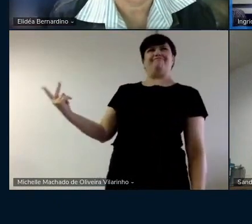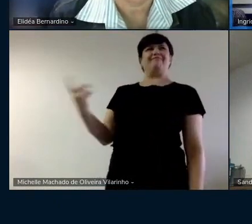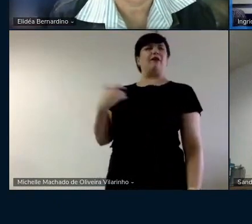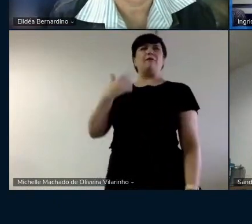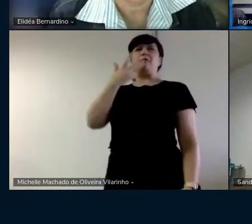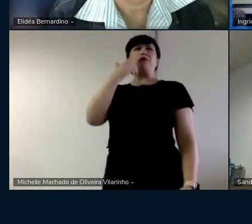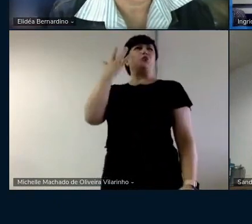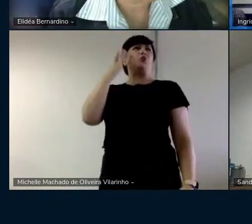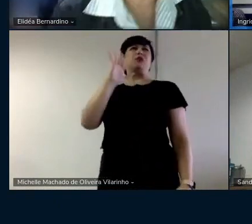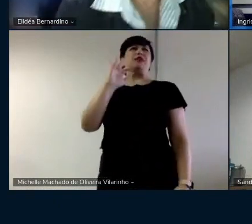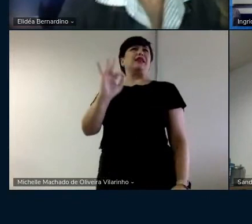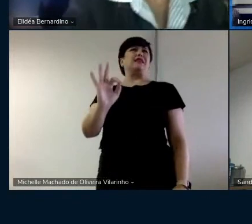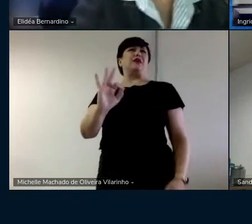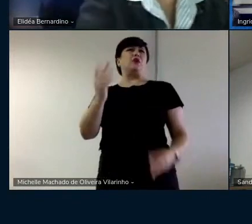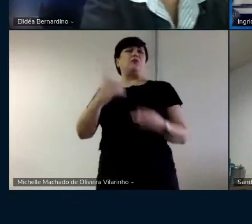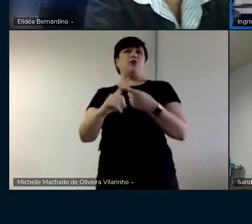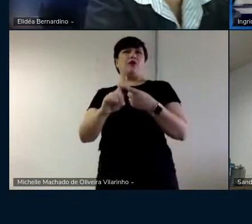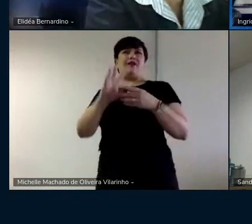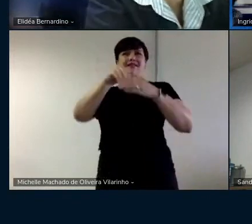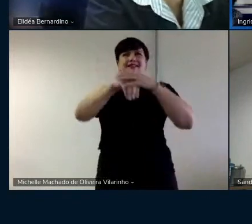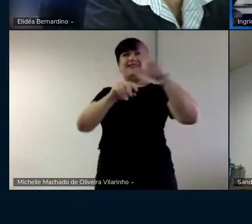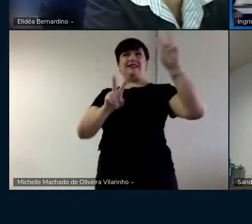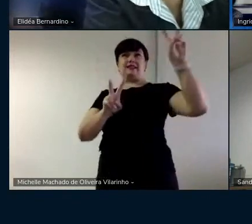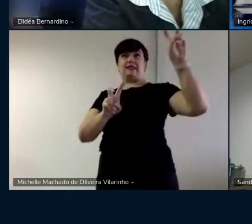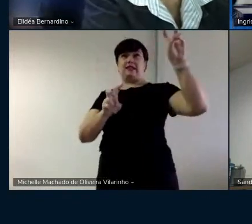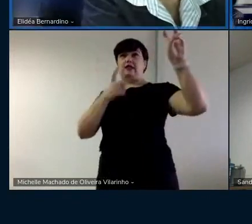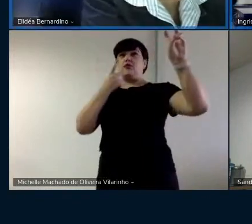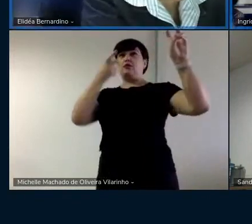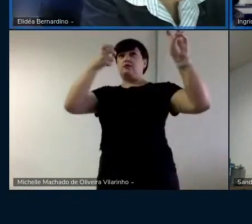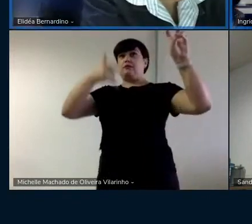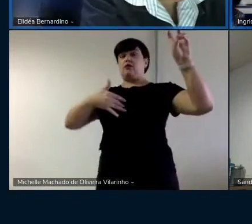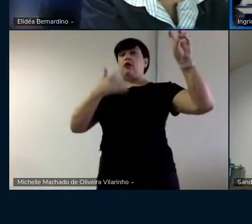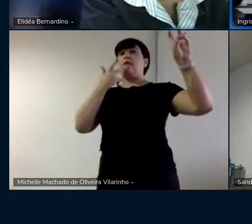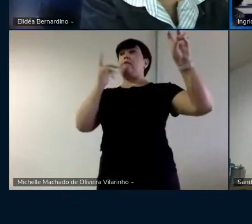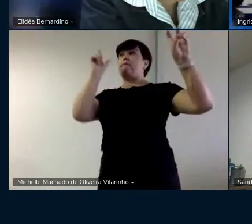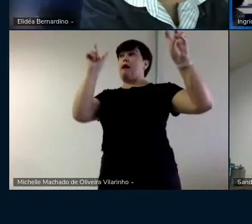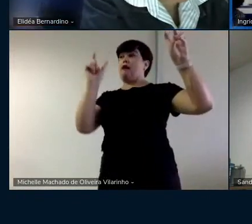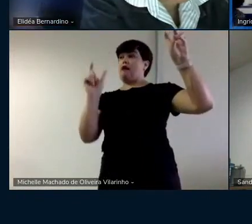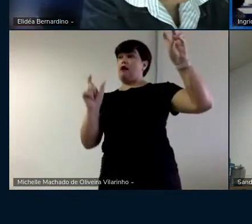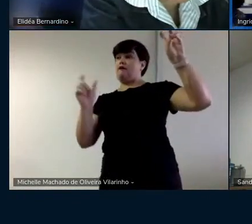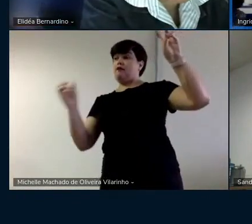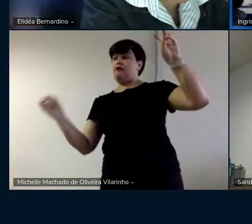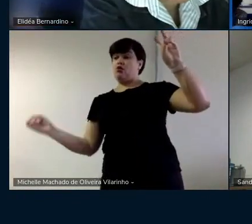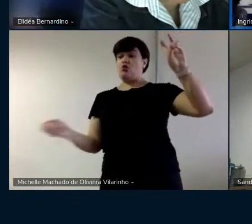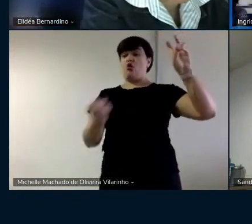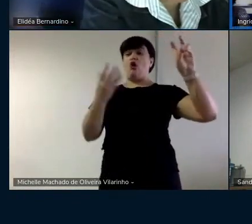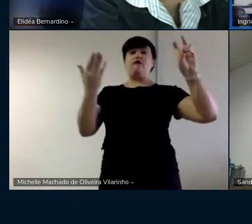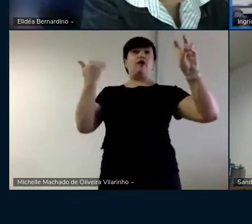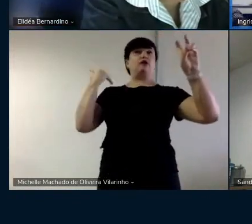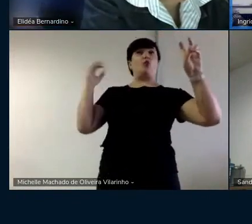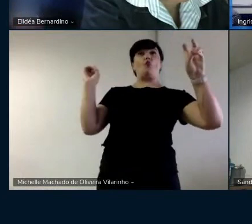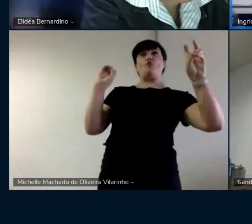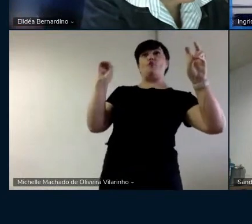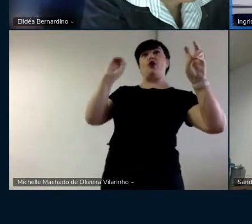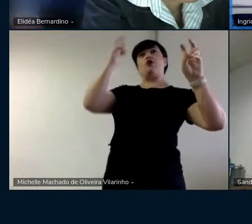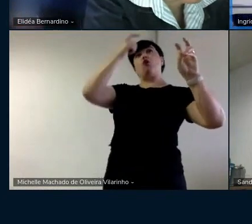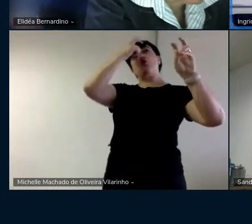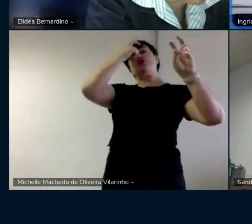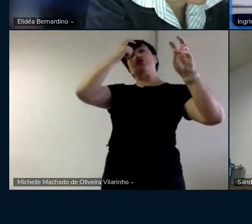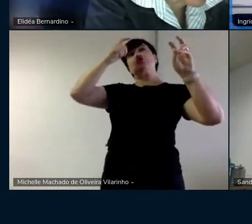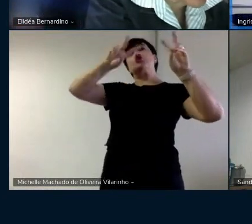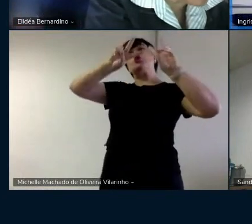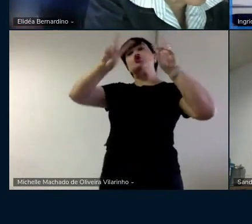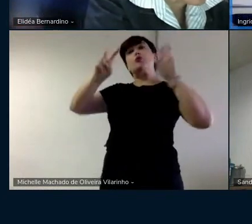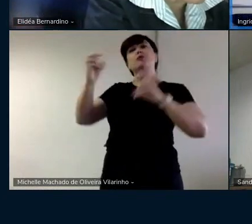entendemos. Porque lá na citação fala assim, palavras construídas, novas, sem nenhuma consciência da sua